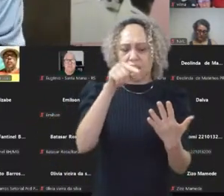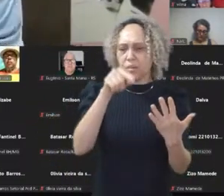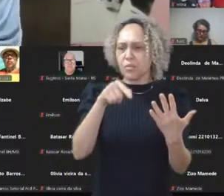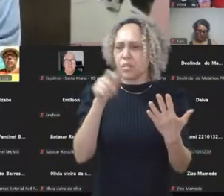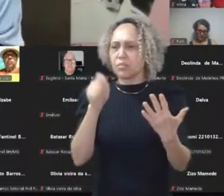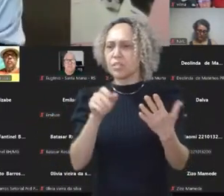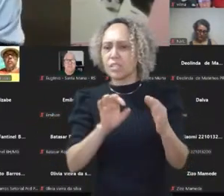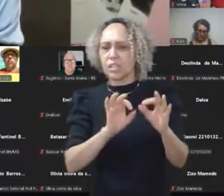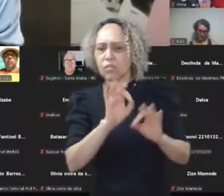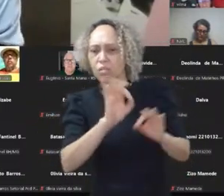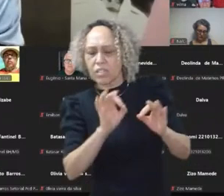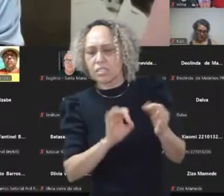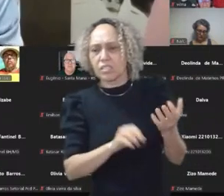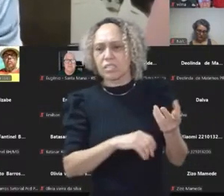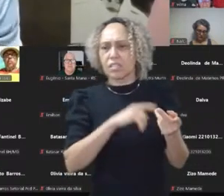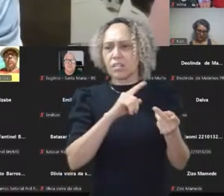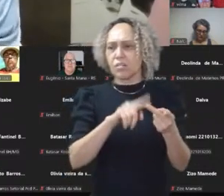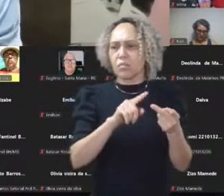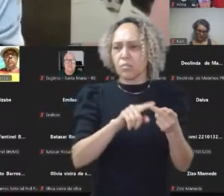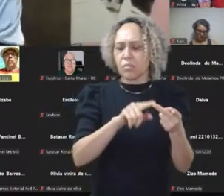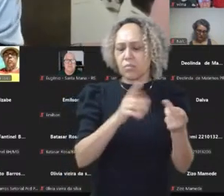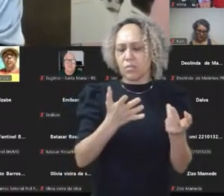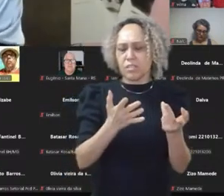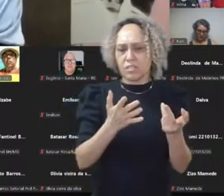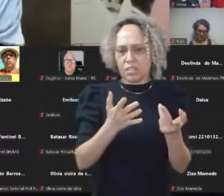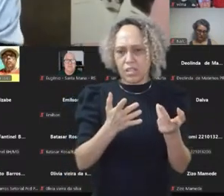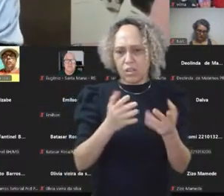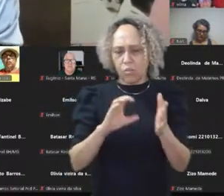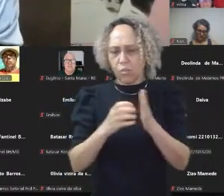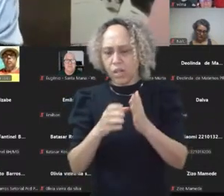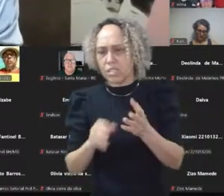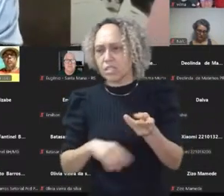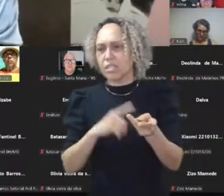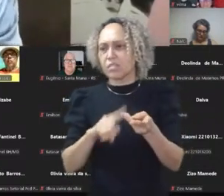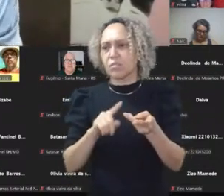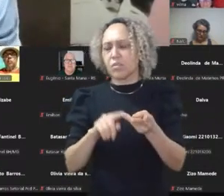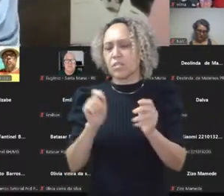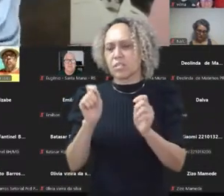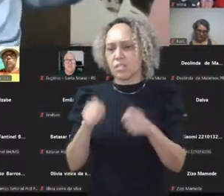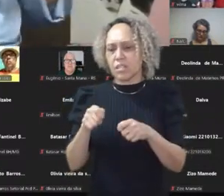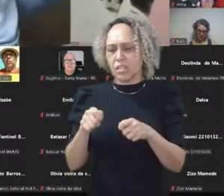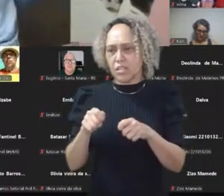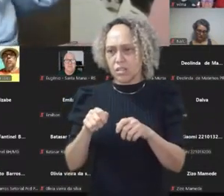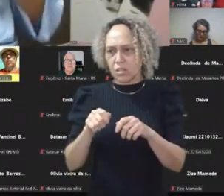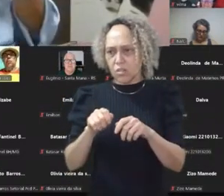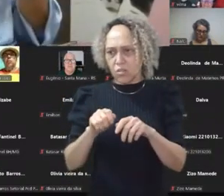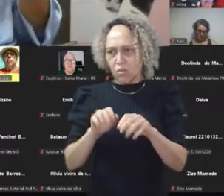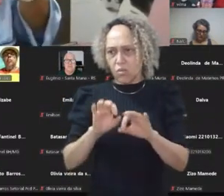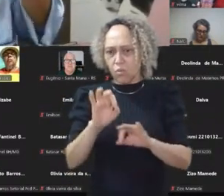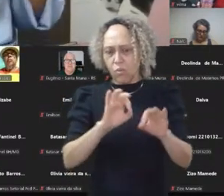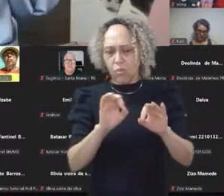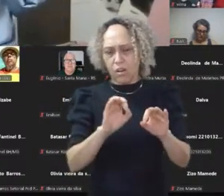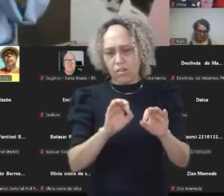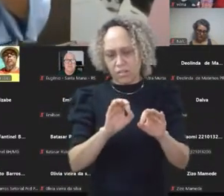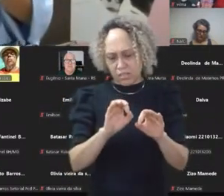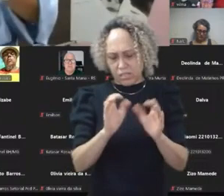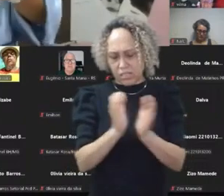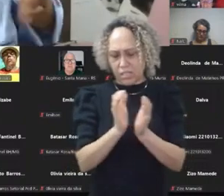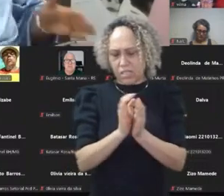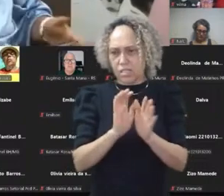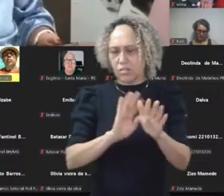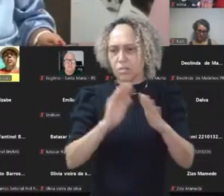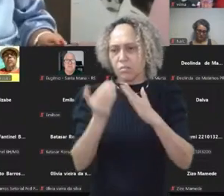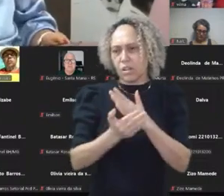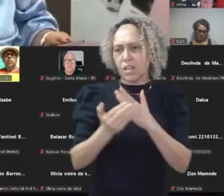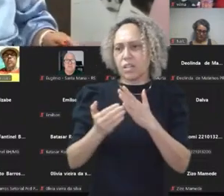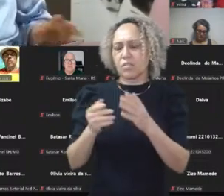pode ser um partido, pode ser uma organização de bairro, mas pode ser uma pessoa que levanta o quê? Levanta uma causa, tem posicionamento,